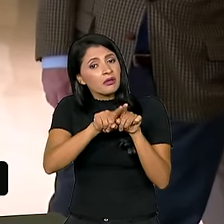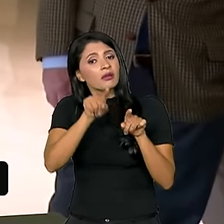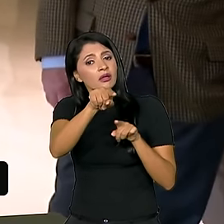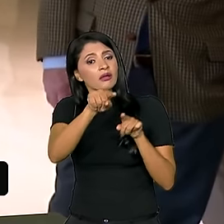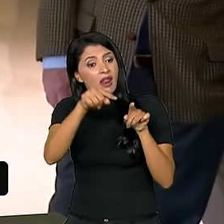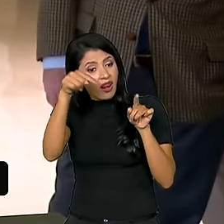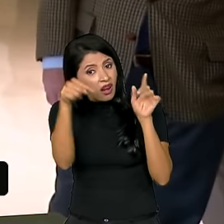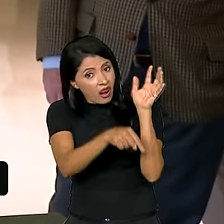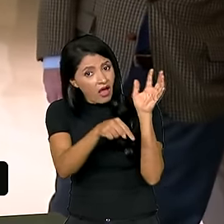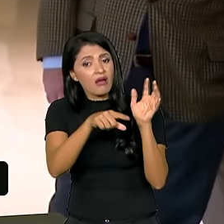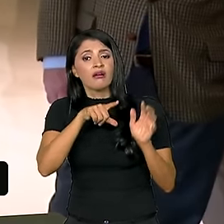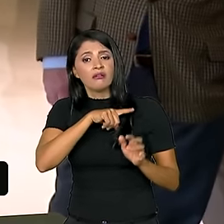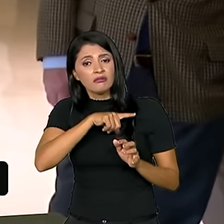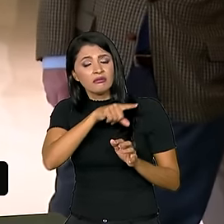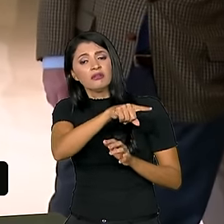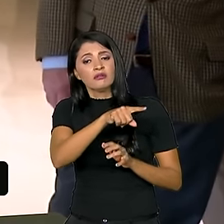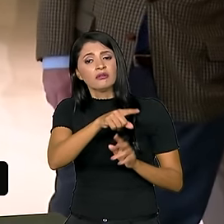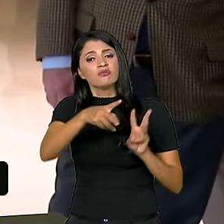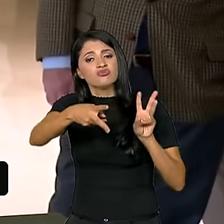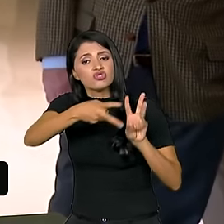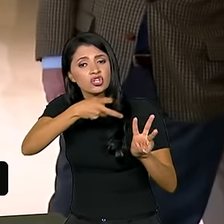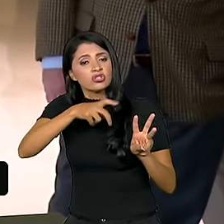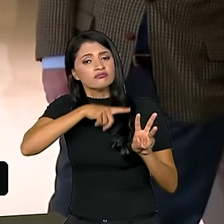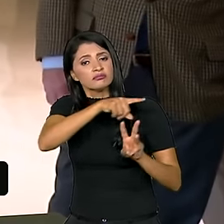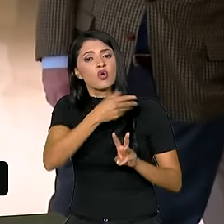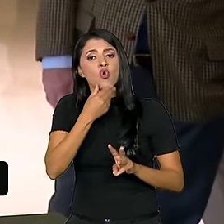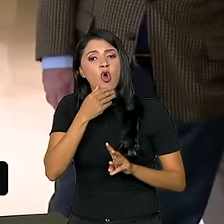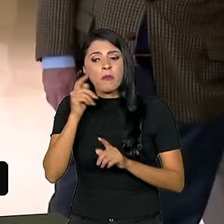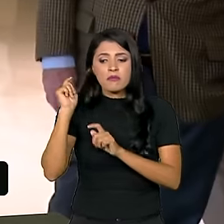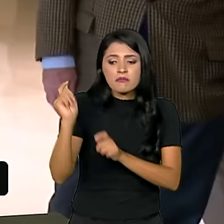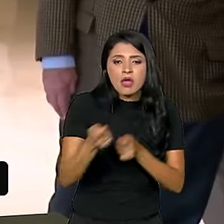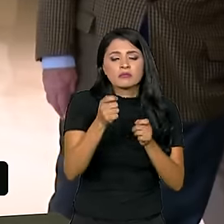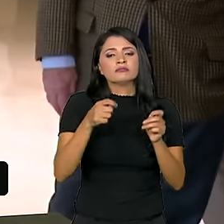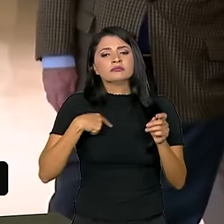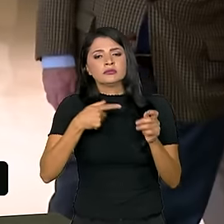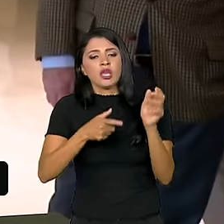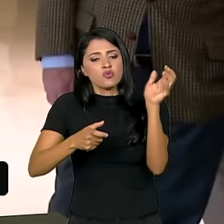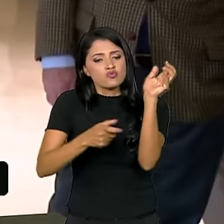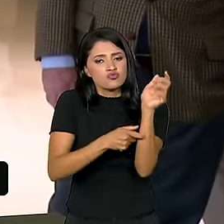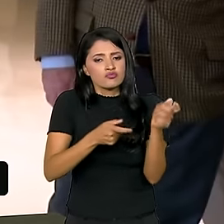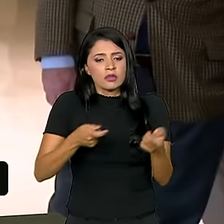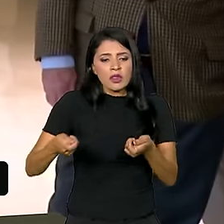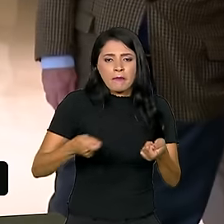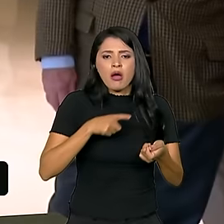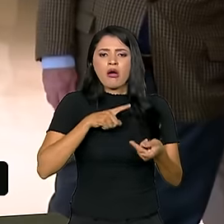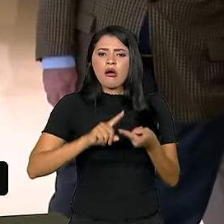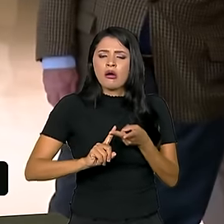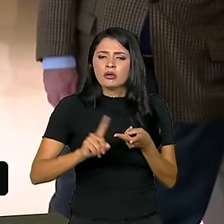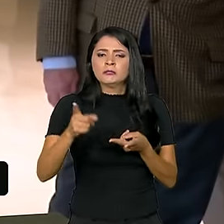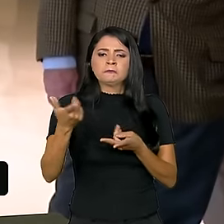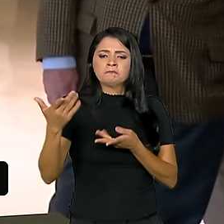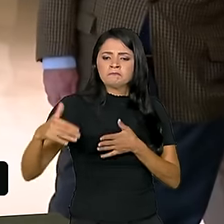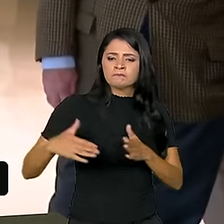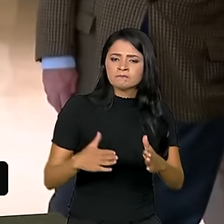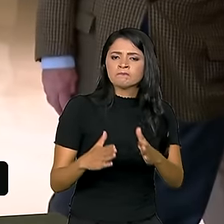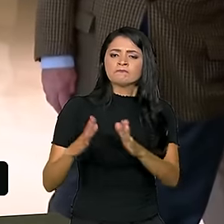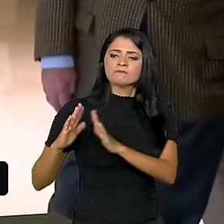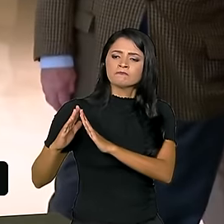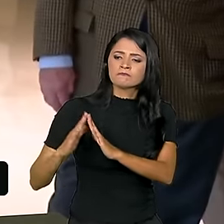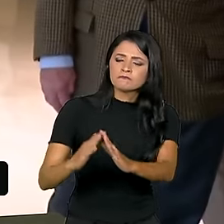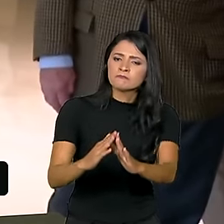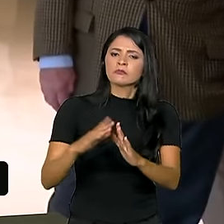indígena, tem um pescador, tem um seringueiro, tem um ribeirinho, sabe, tem um pequeno trabalhador rural.